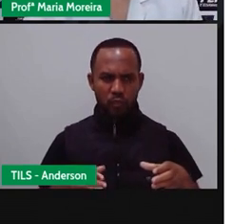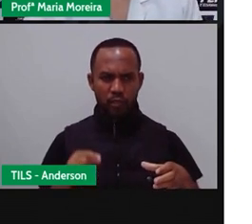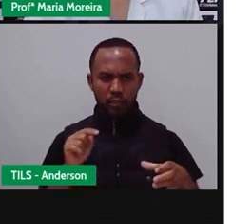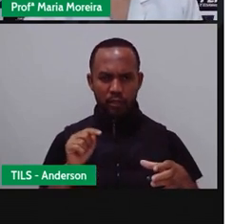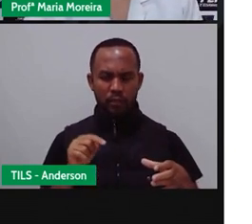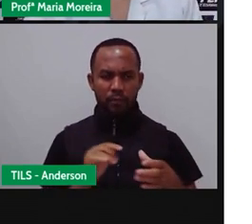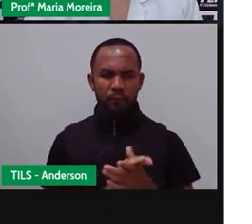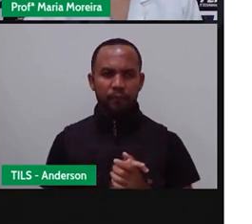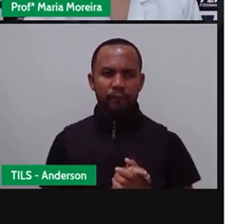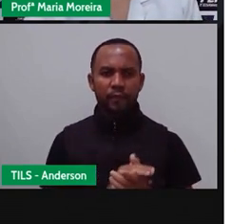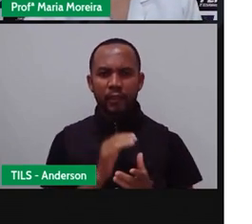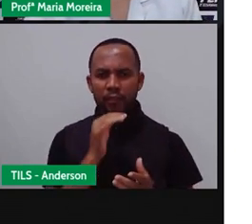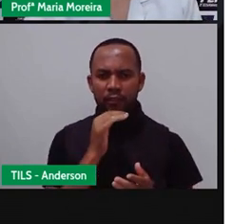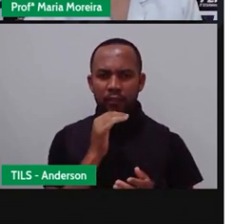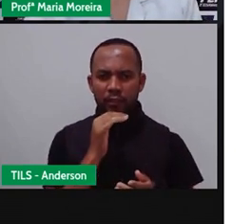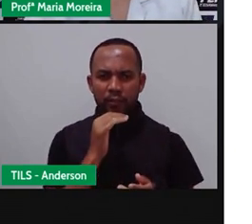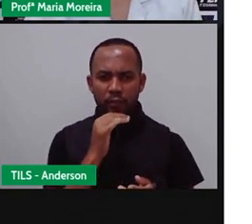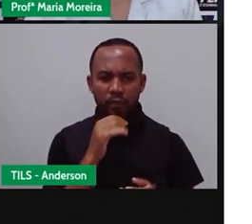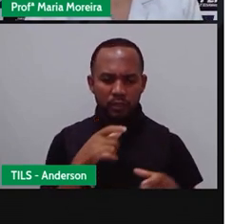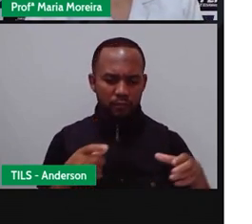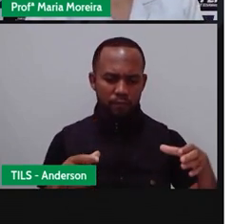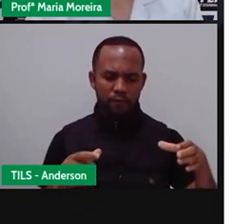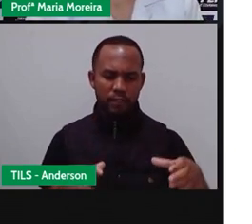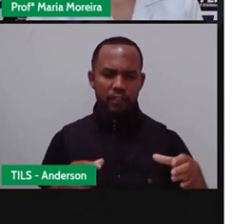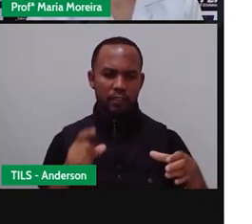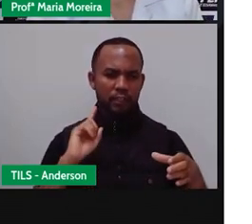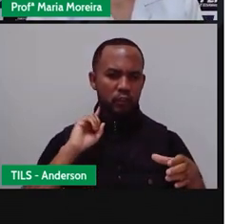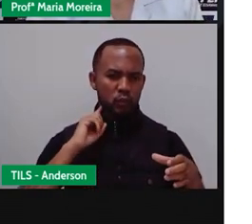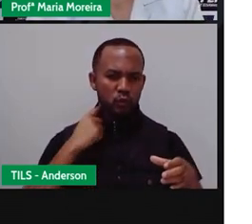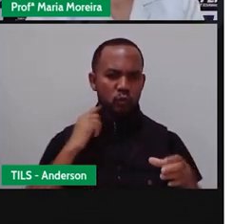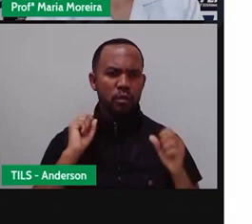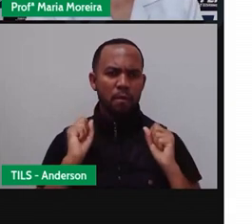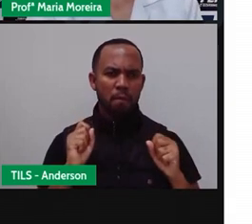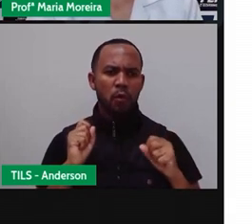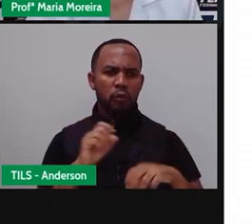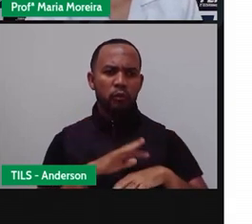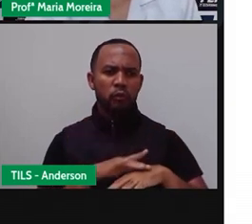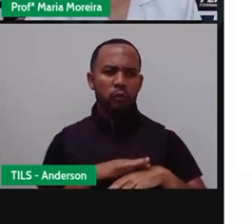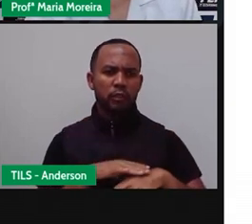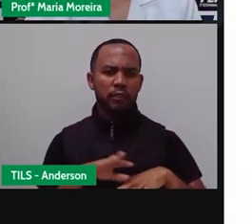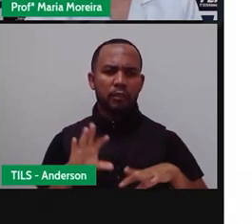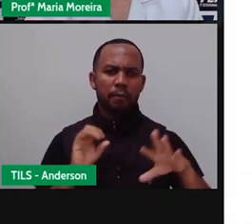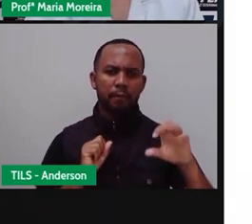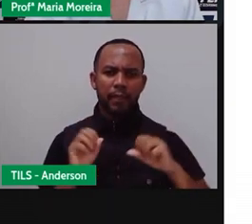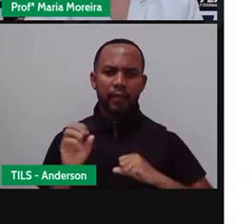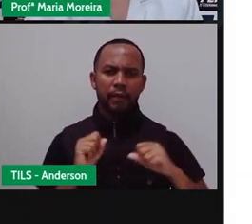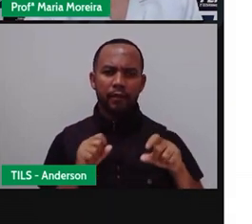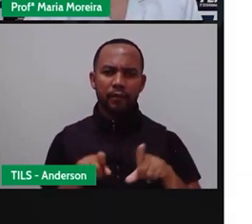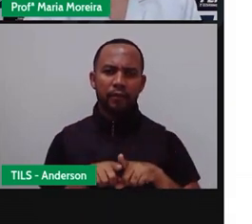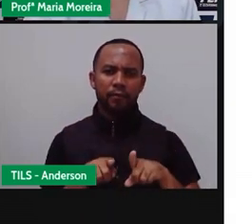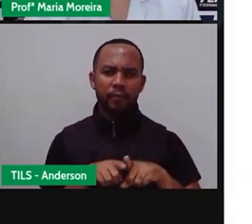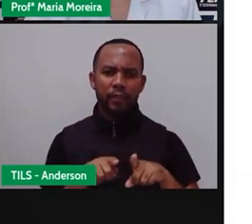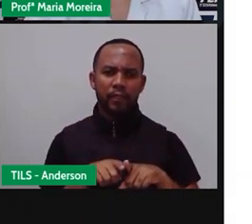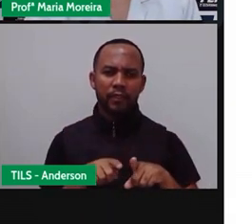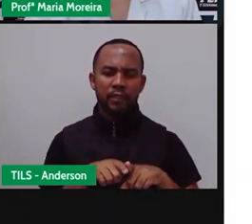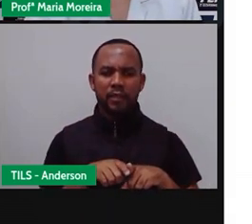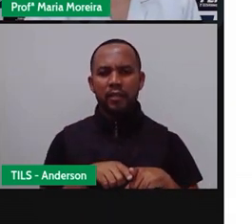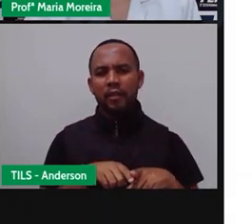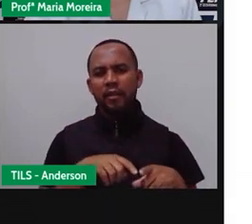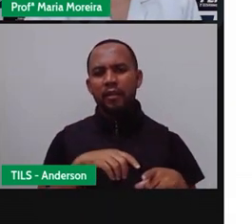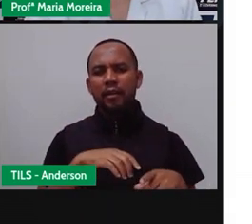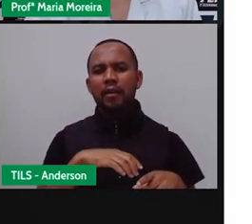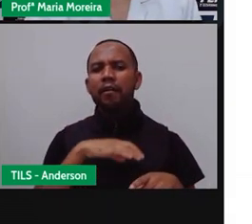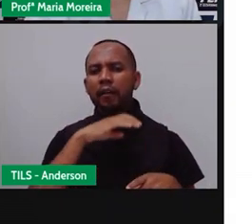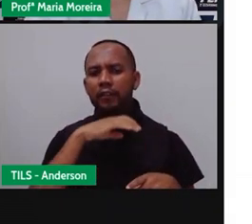a água, vasilha suja, ela pode o quê? Transmitir alguma doença, gerar alguma doença daquele meu animalzinho. E que as sobras, né, sejam